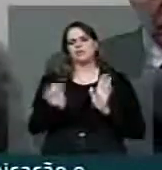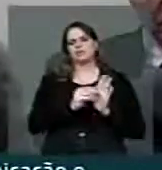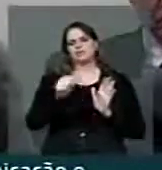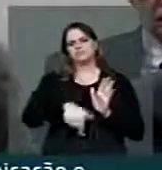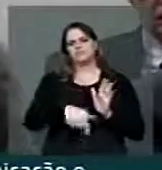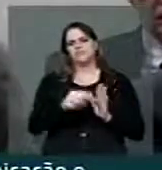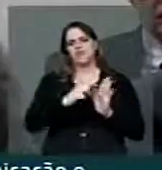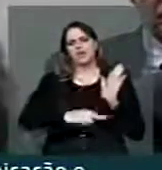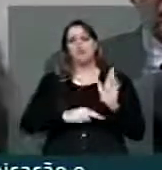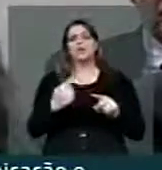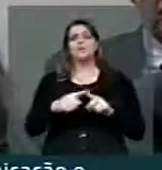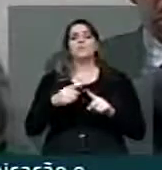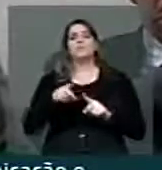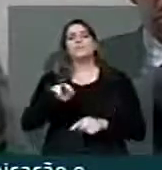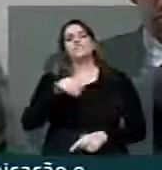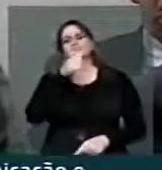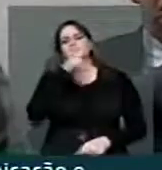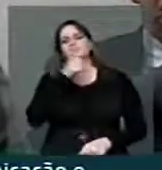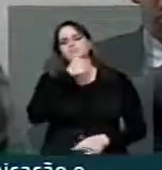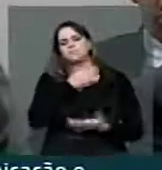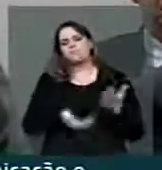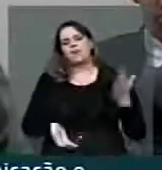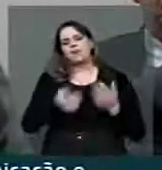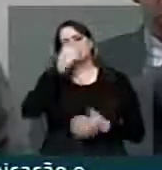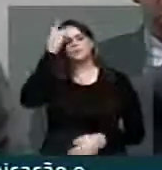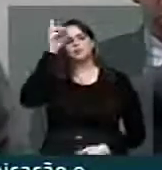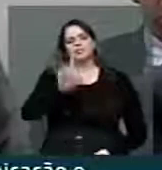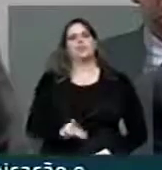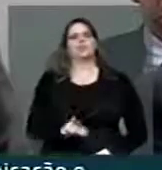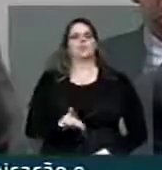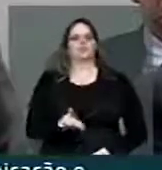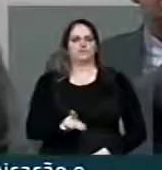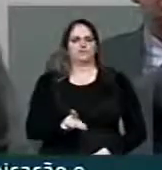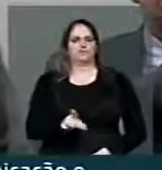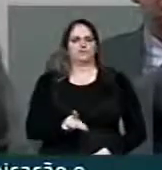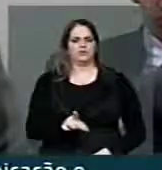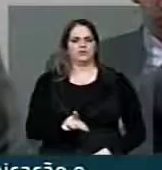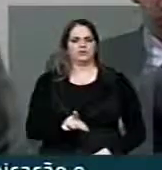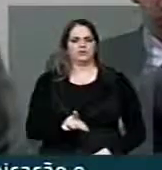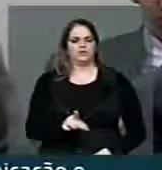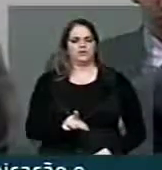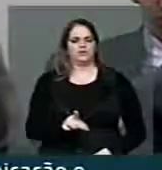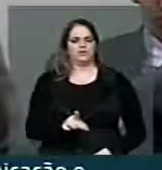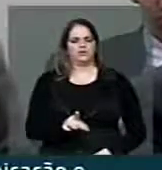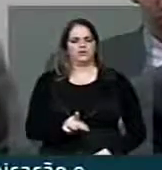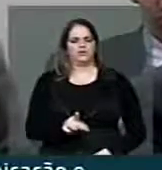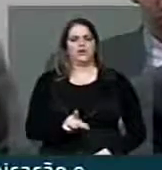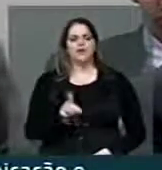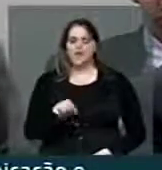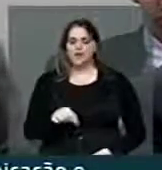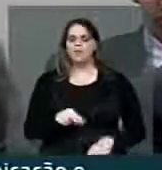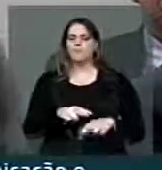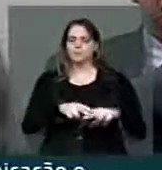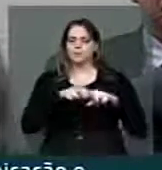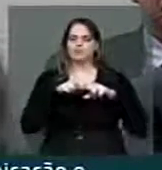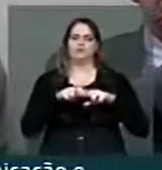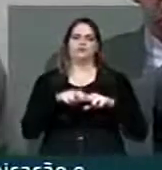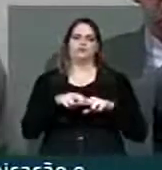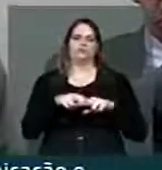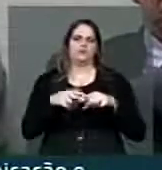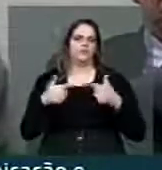seria sacrificar o direito dos usuários a uma internet inteira. E é bom que todo mundo saiba que é isso que está em jogo, né?